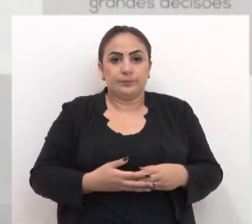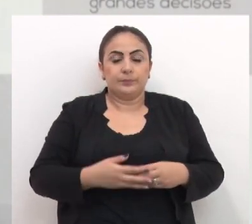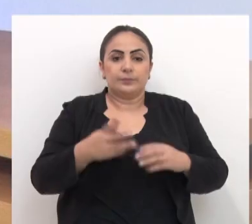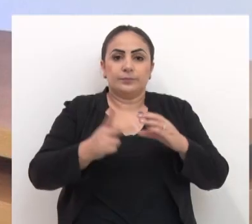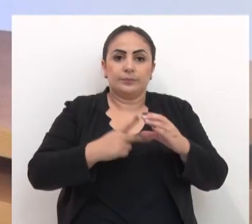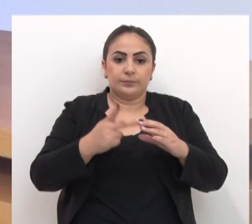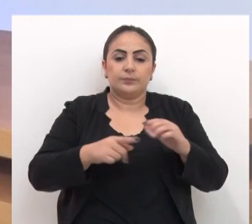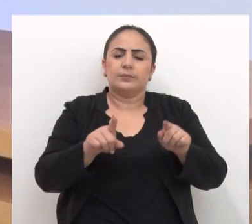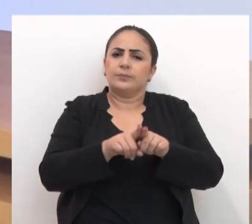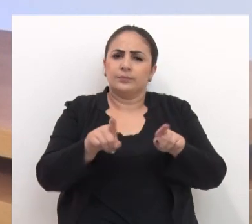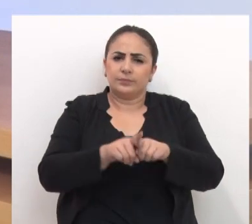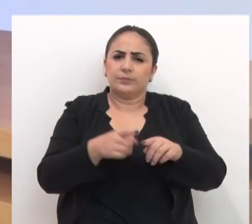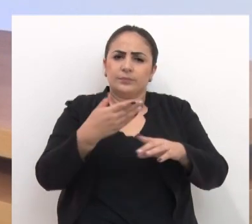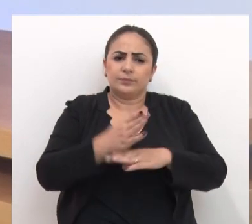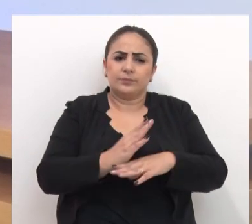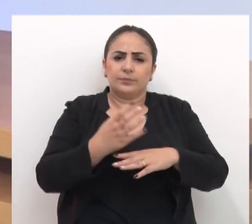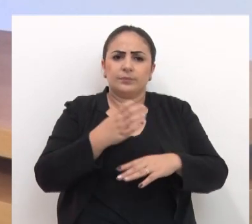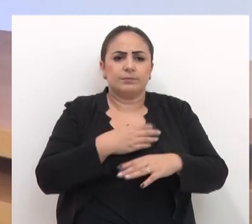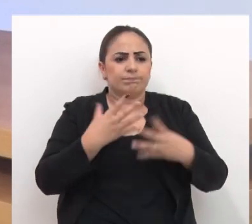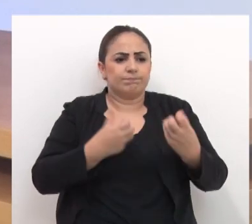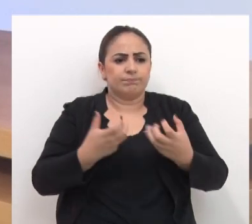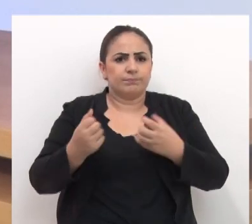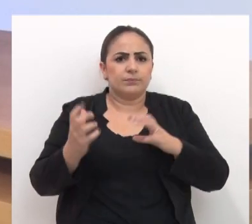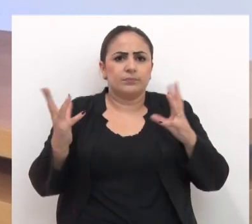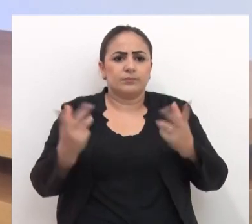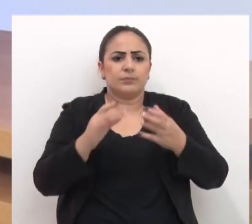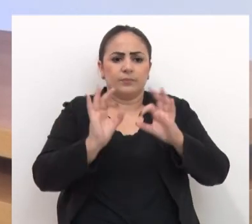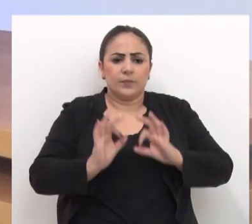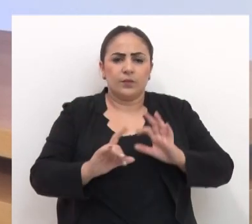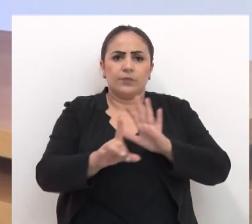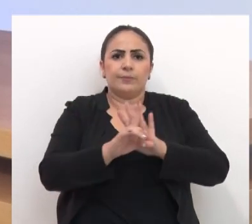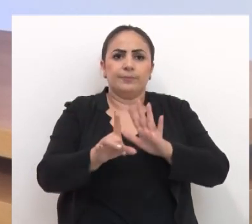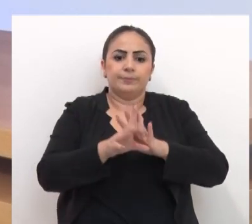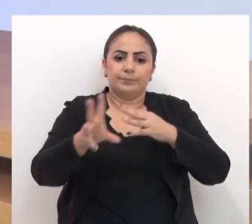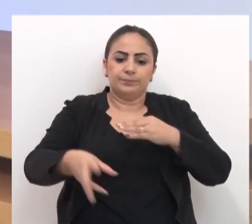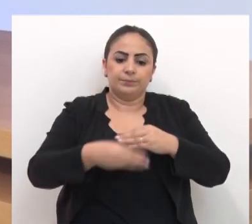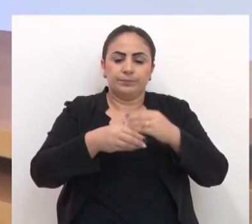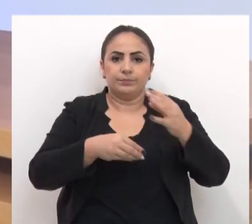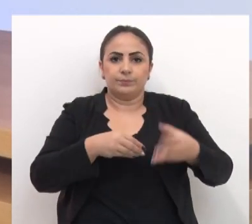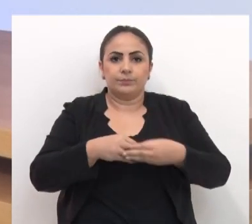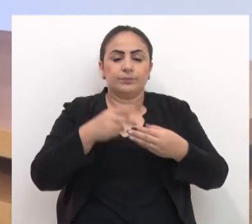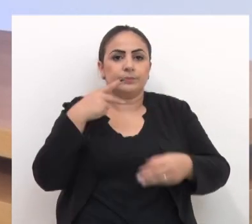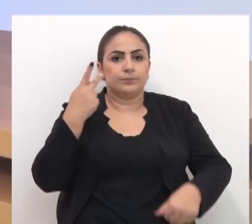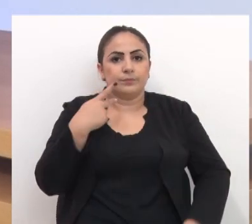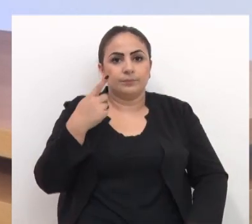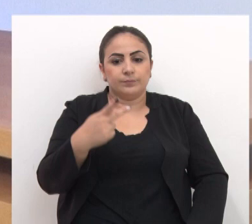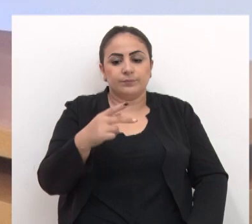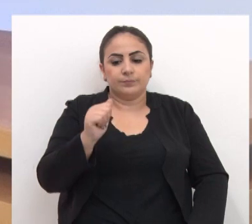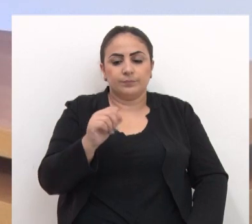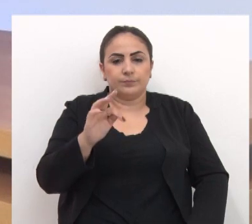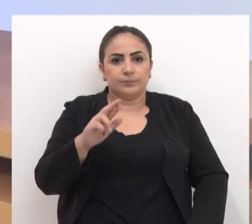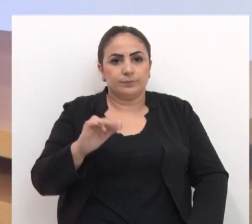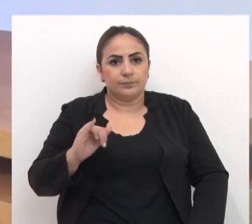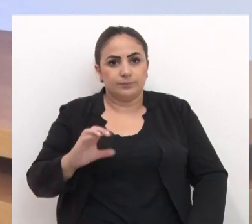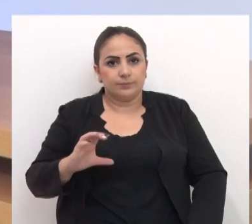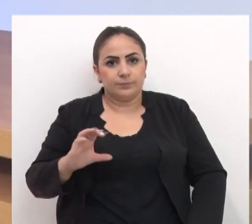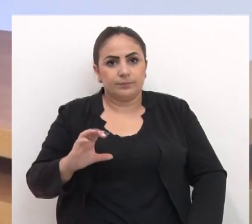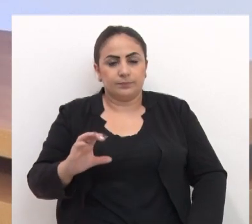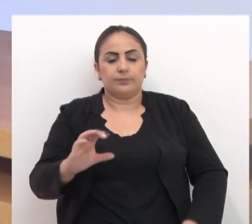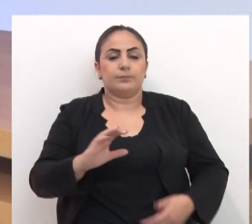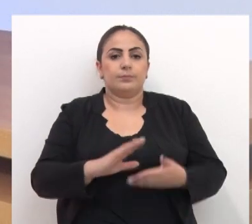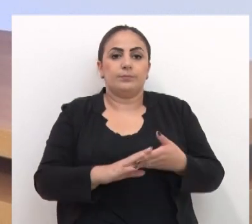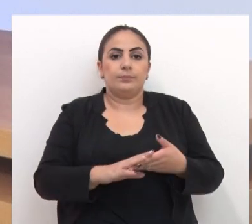a partir de agora. O Poder Legislativo também aprovou de forma unânime um projeto de lei complementar do vereador